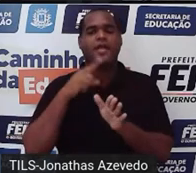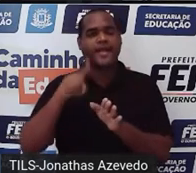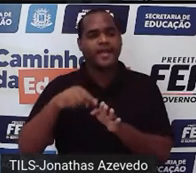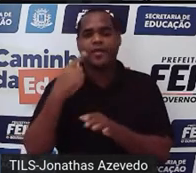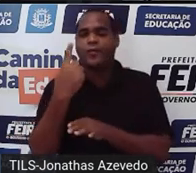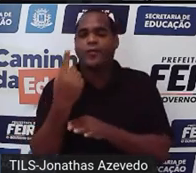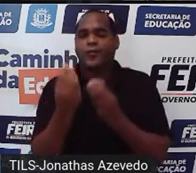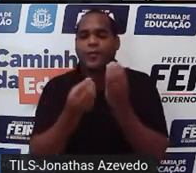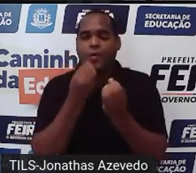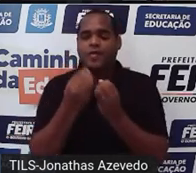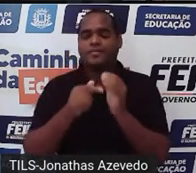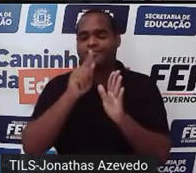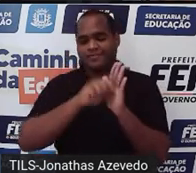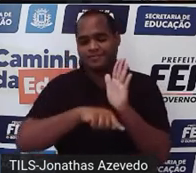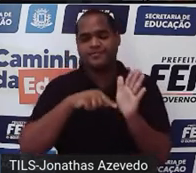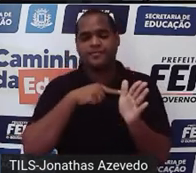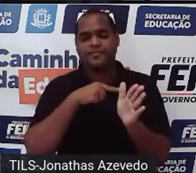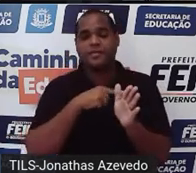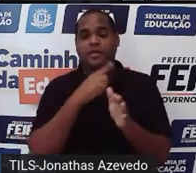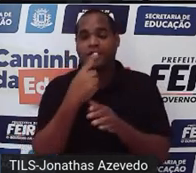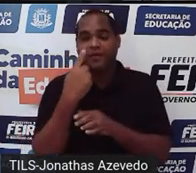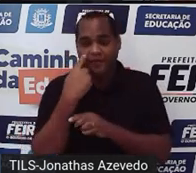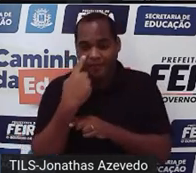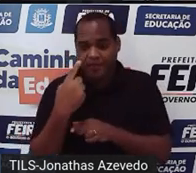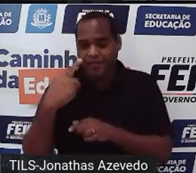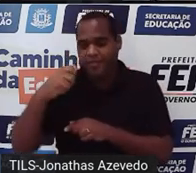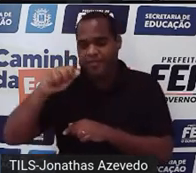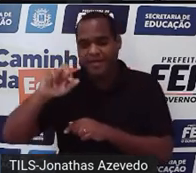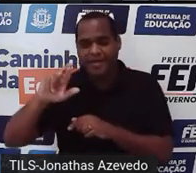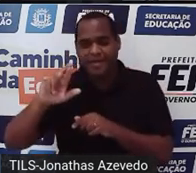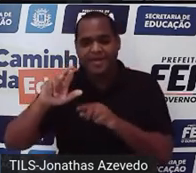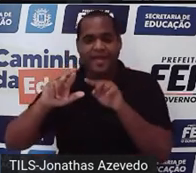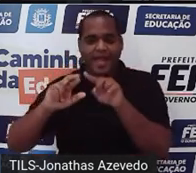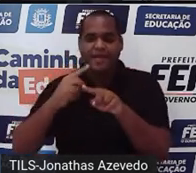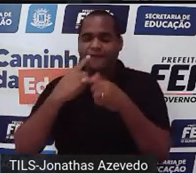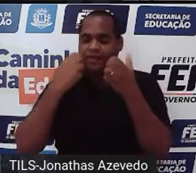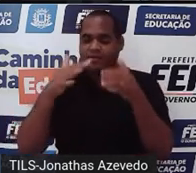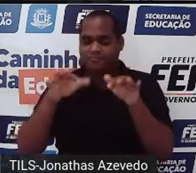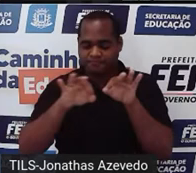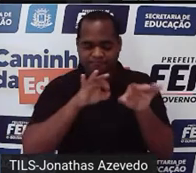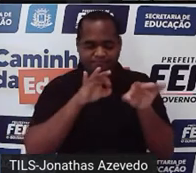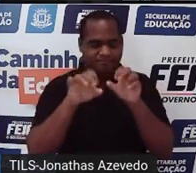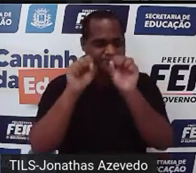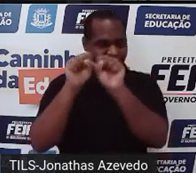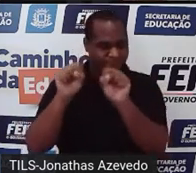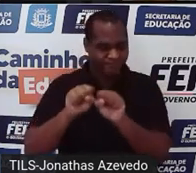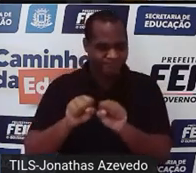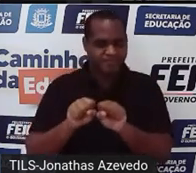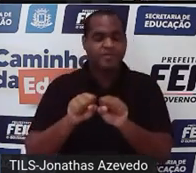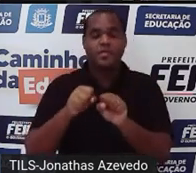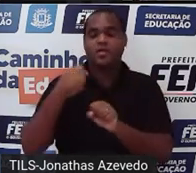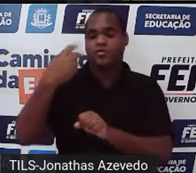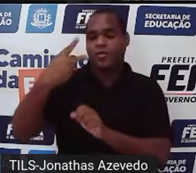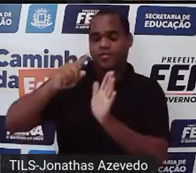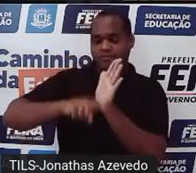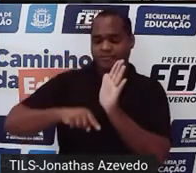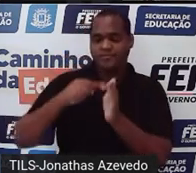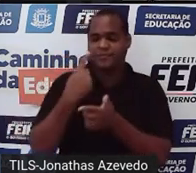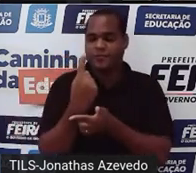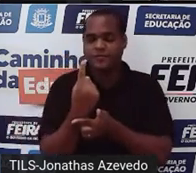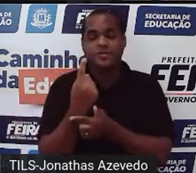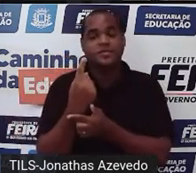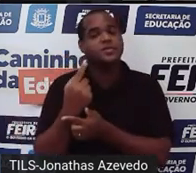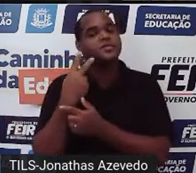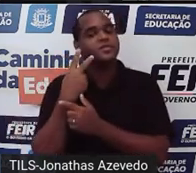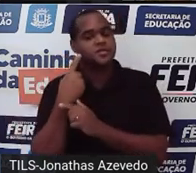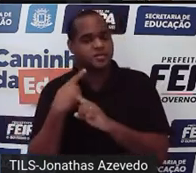negativo. Então, veja que o par que vai resolver aquele sistema é o par 2 menos 1. Porque x